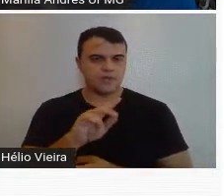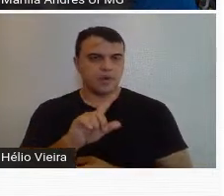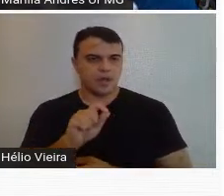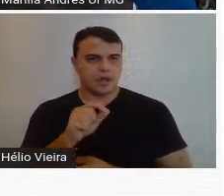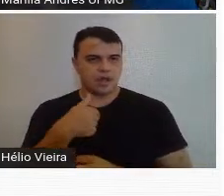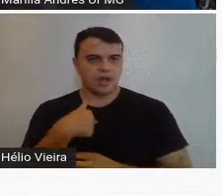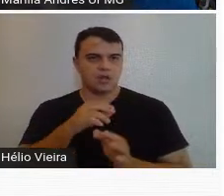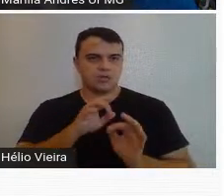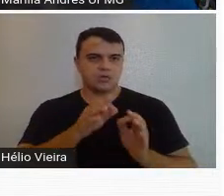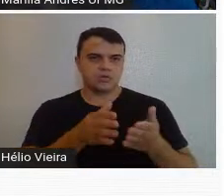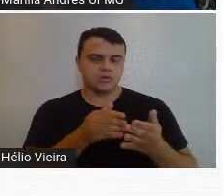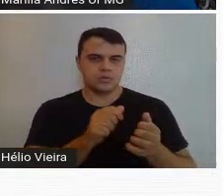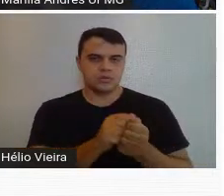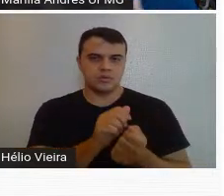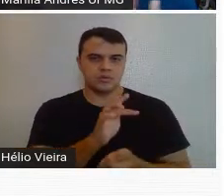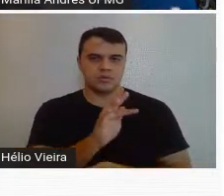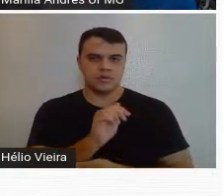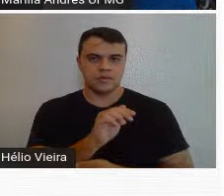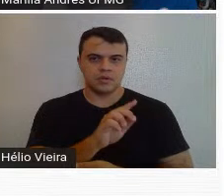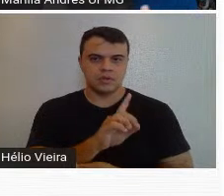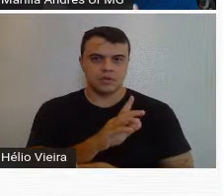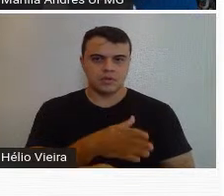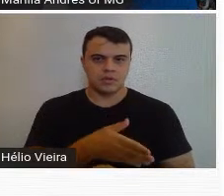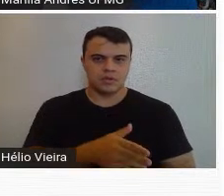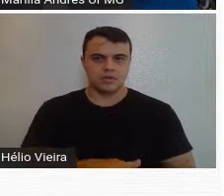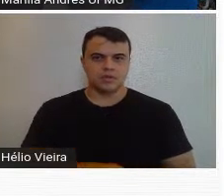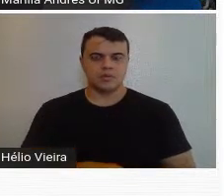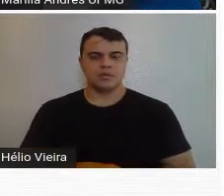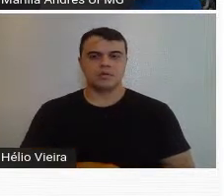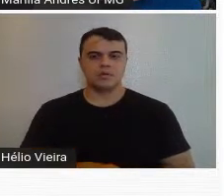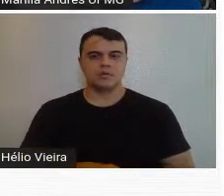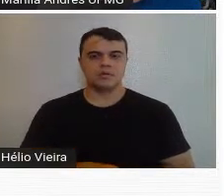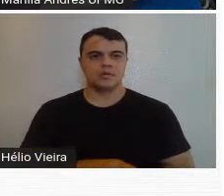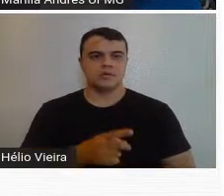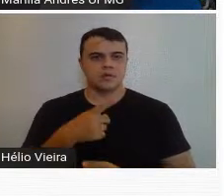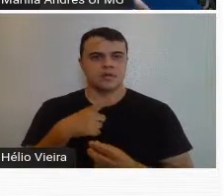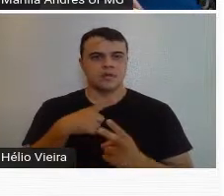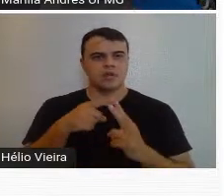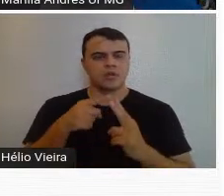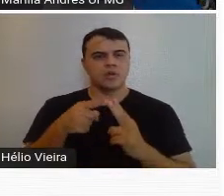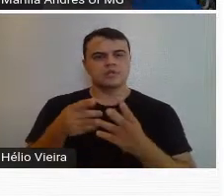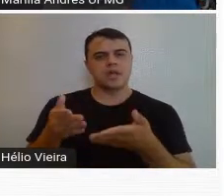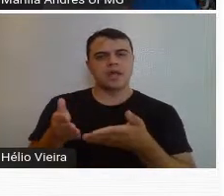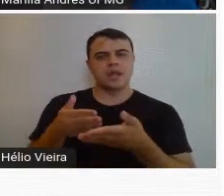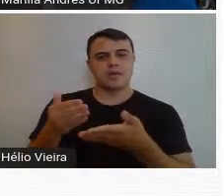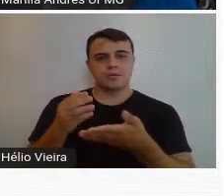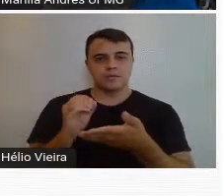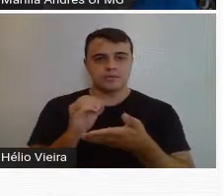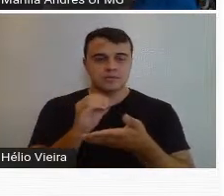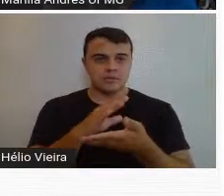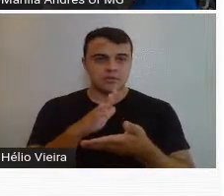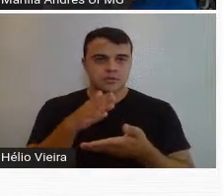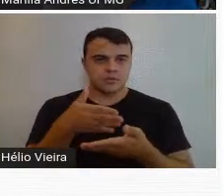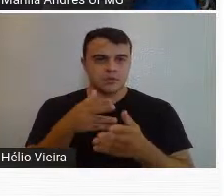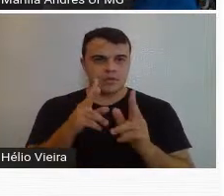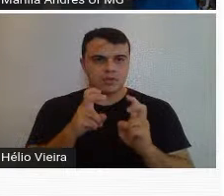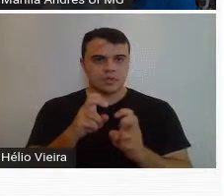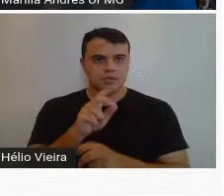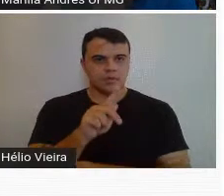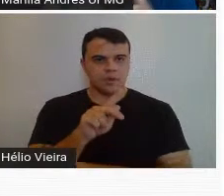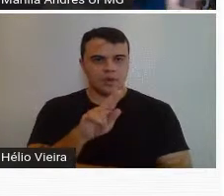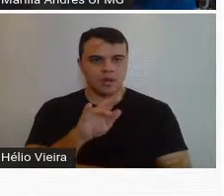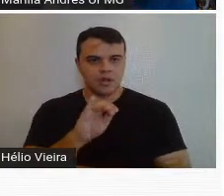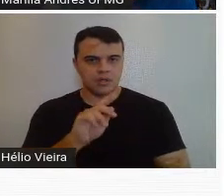que eu organizei junto com o Fernando, que a Carol já falou. Tem dois livros novos sobre Guignar,